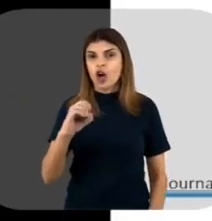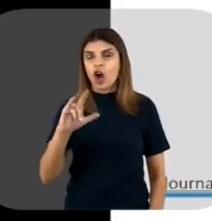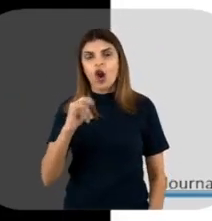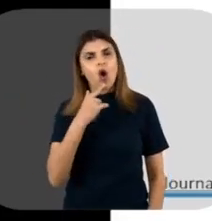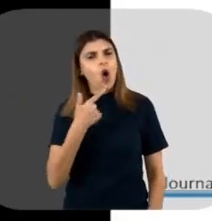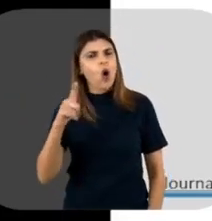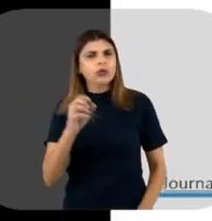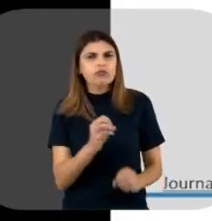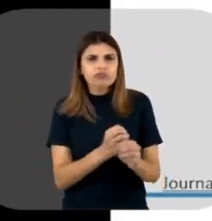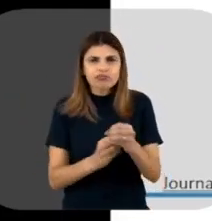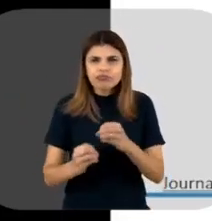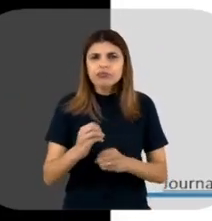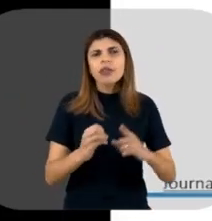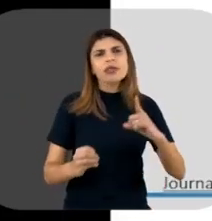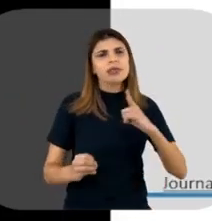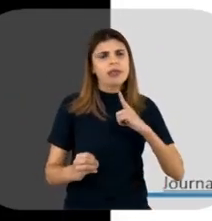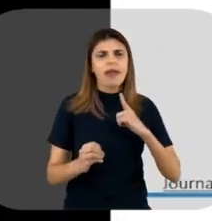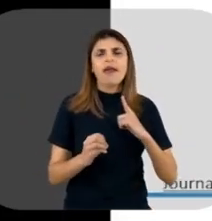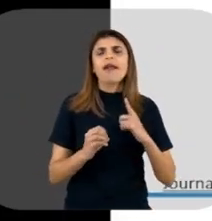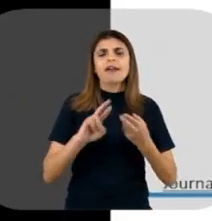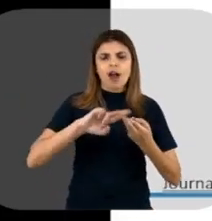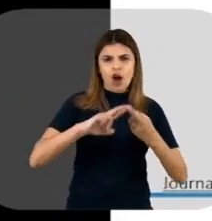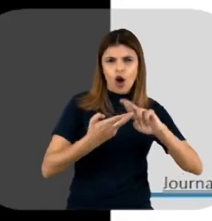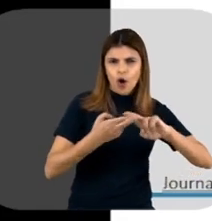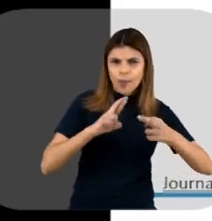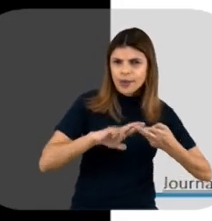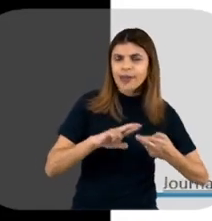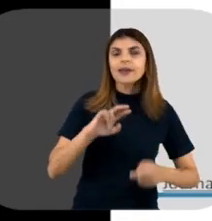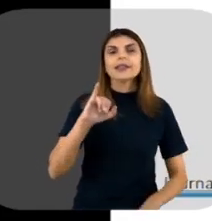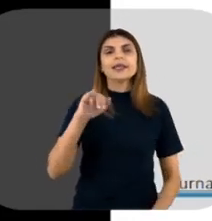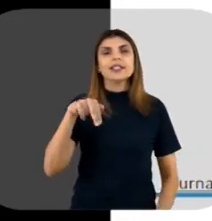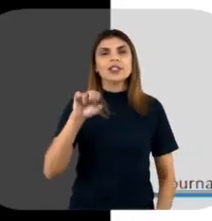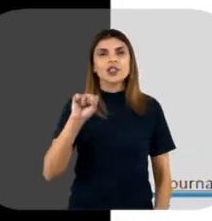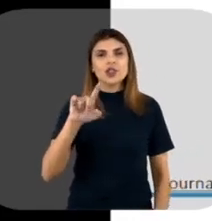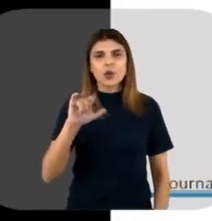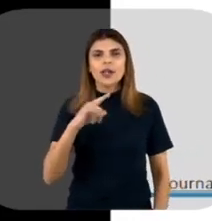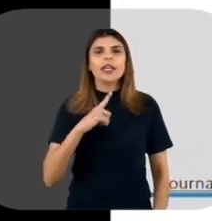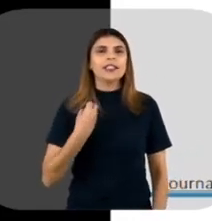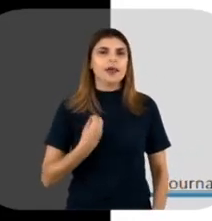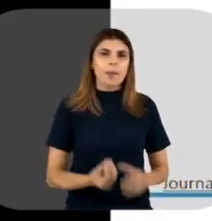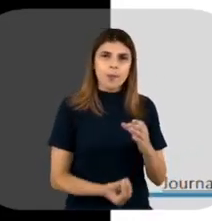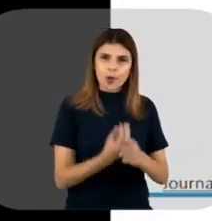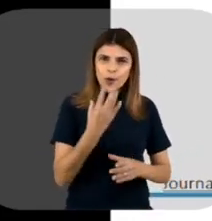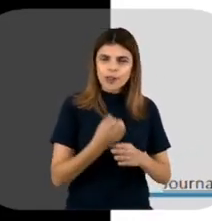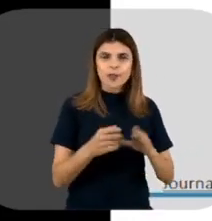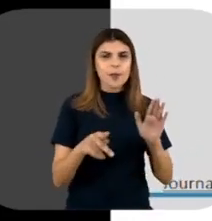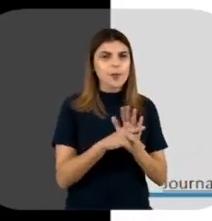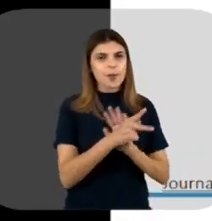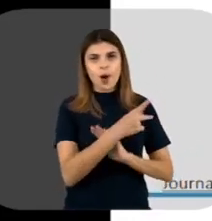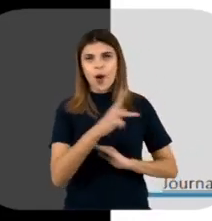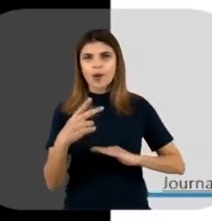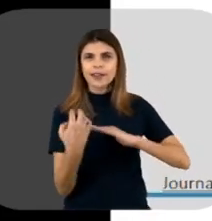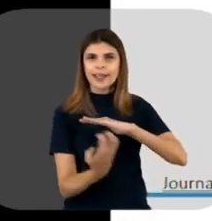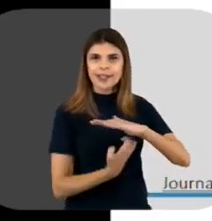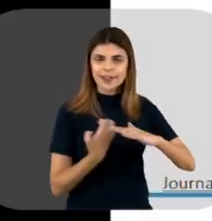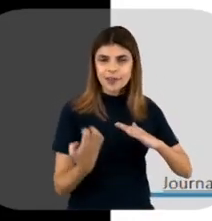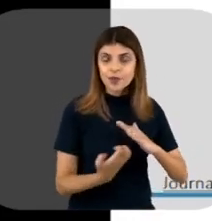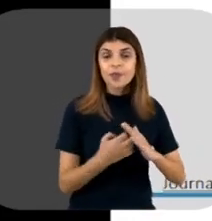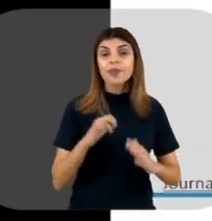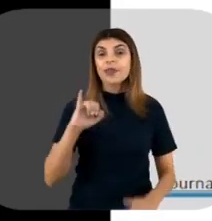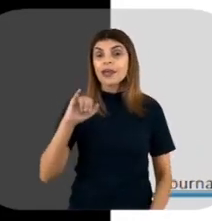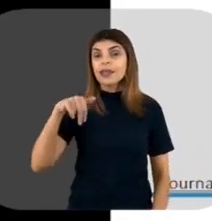microrganismos, né? Então, a gente tem aqui insulina recombinante, produzida já por outra empresa,